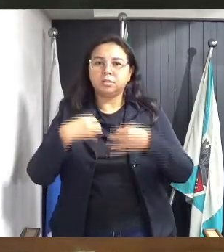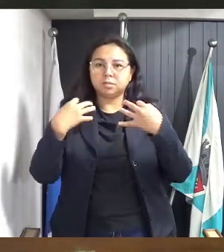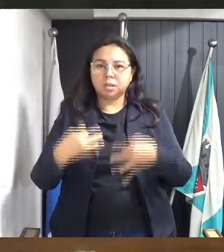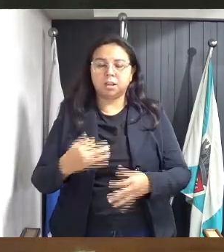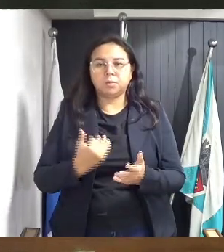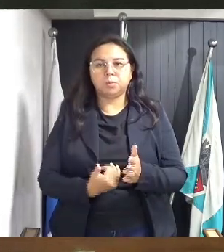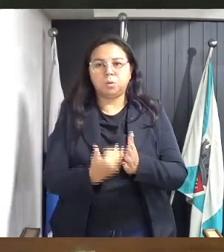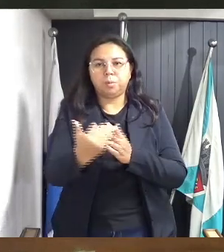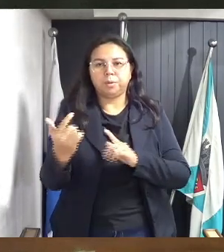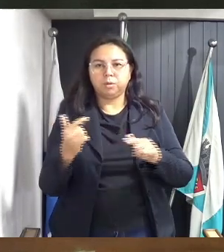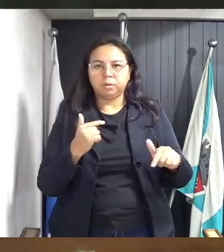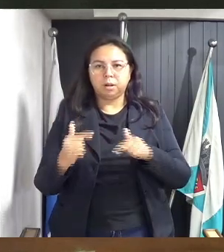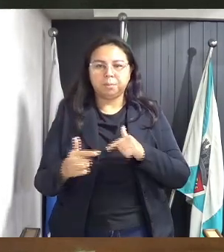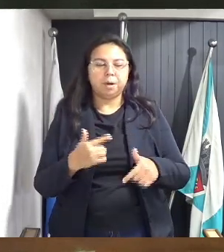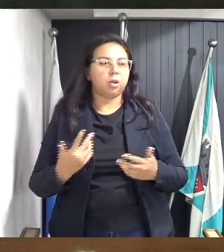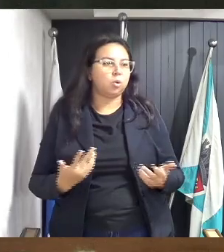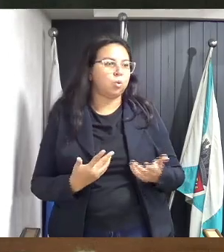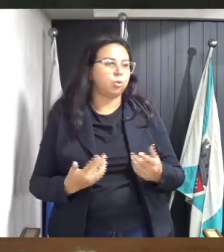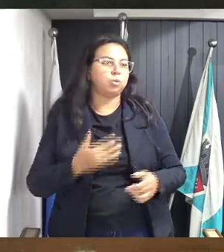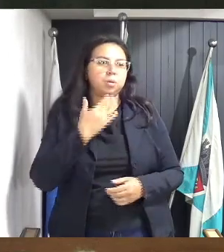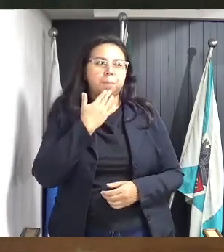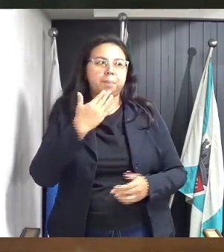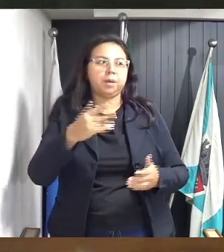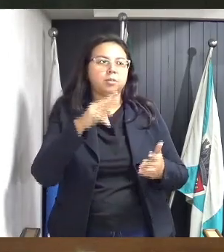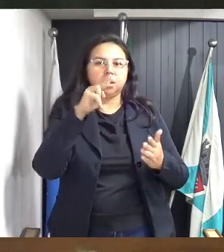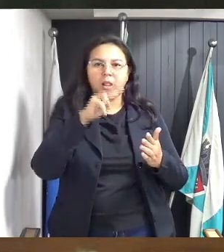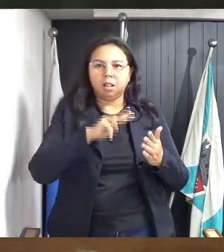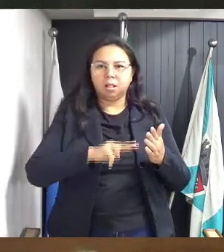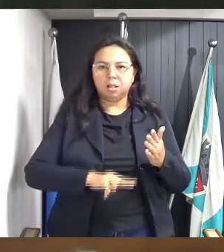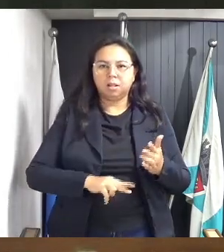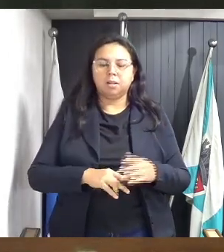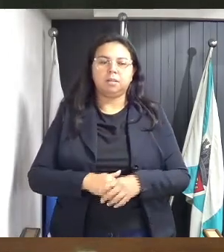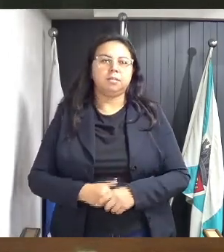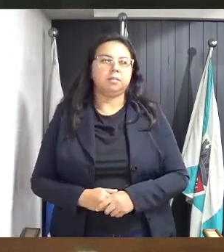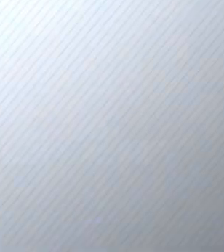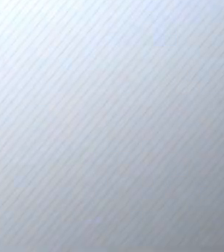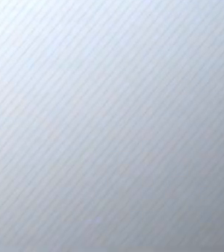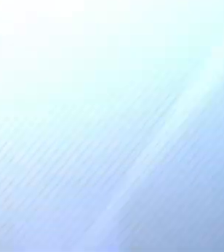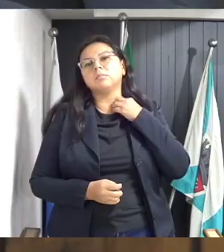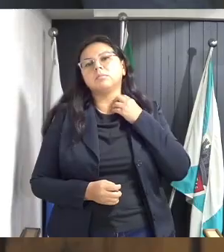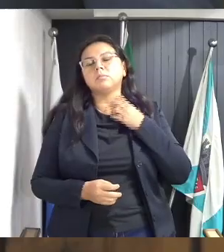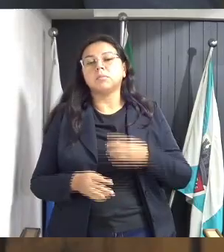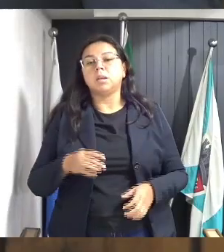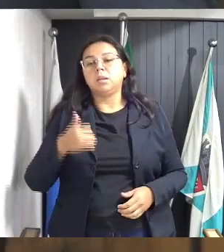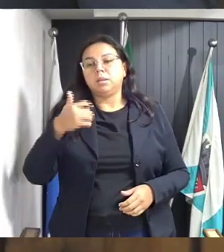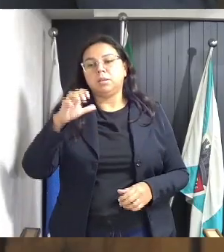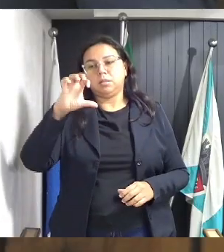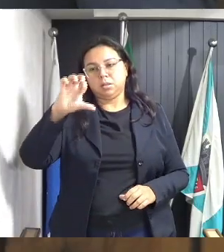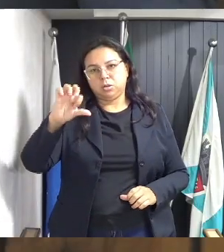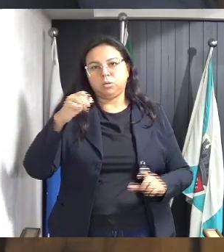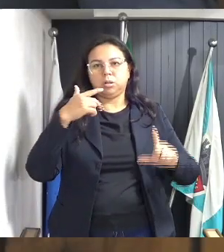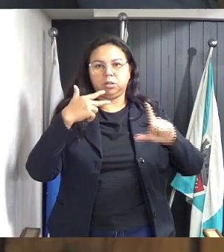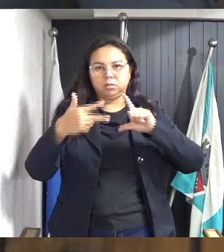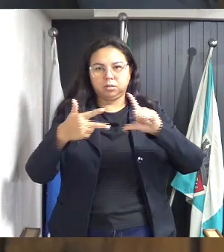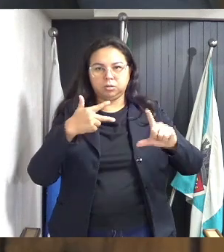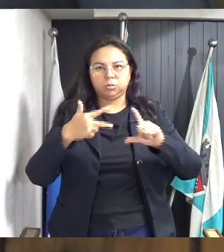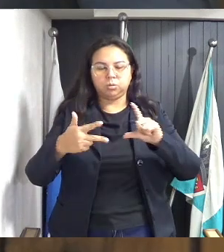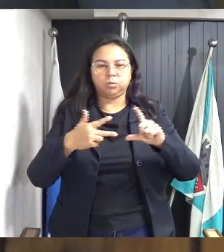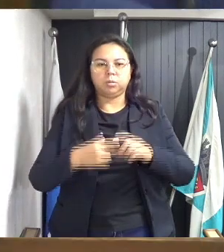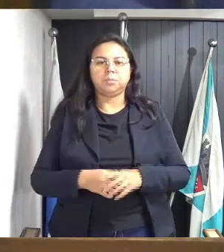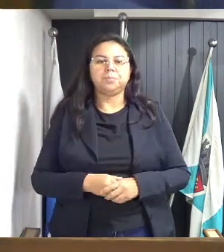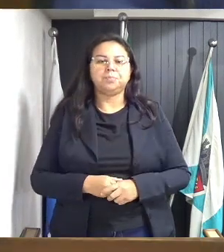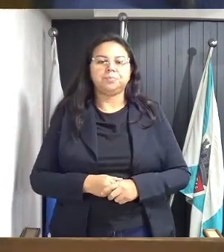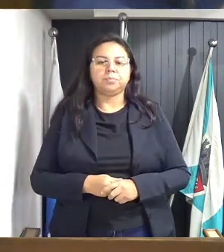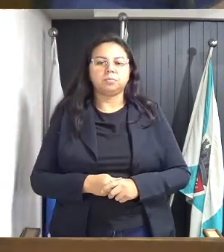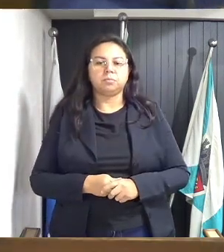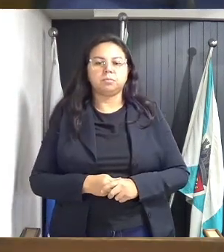iniciar os trabalhos na manhã de hoje e peço que faça a leitura do expediente. Décima anual da legislatura, sessão